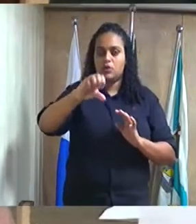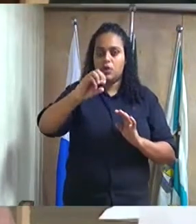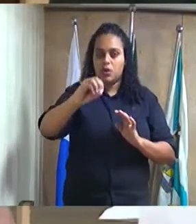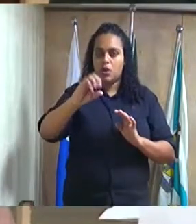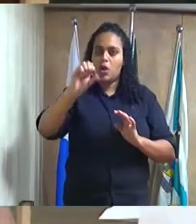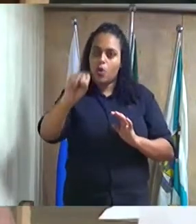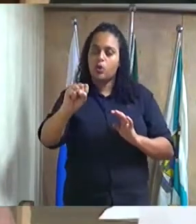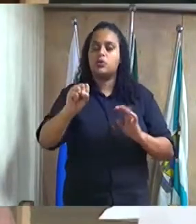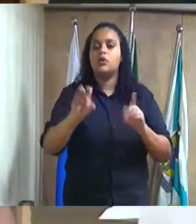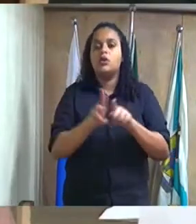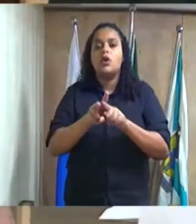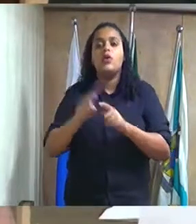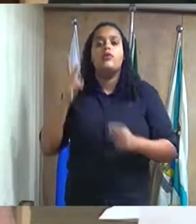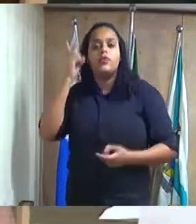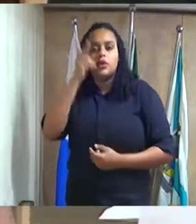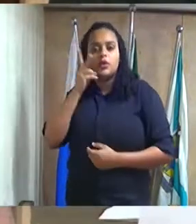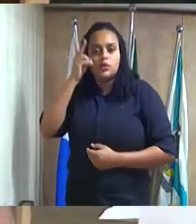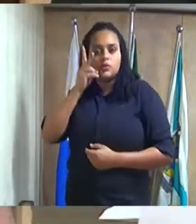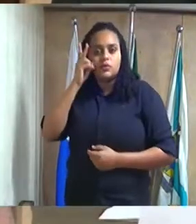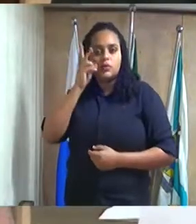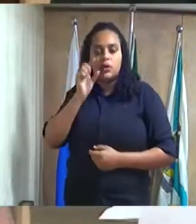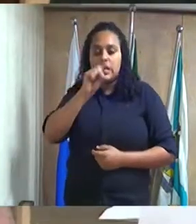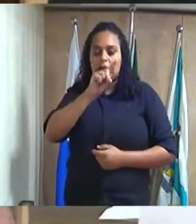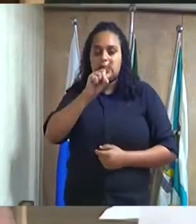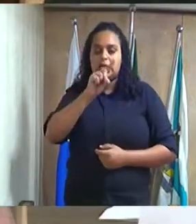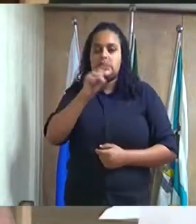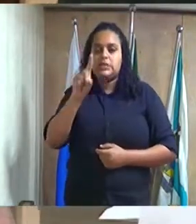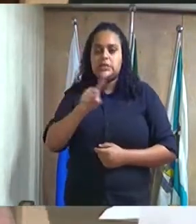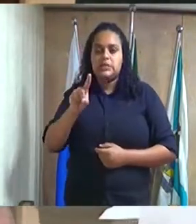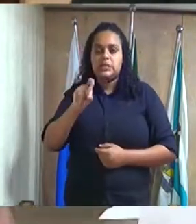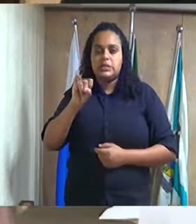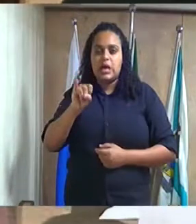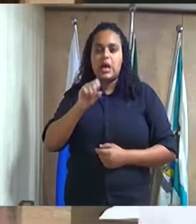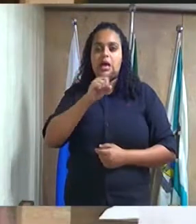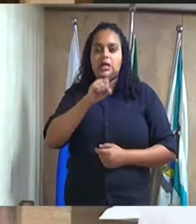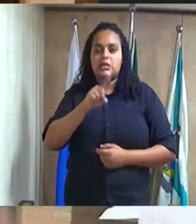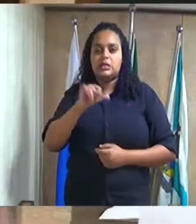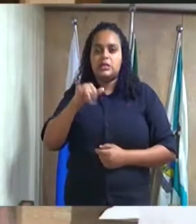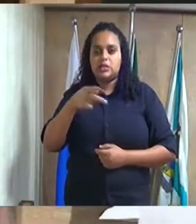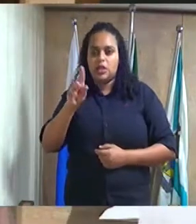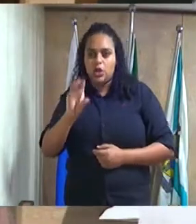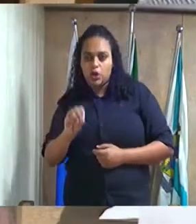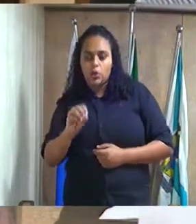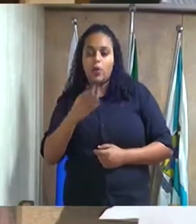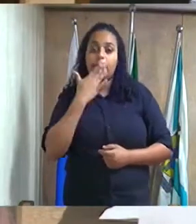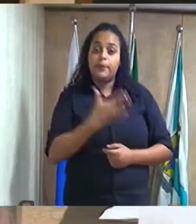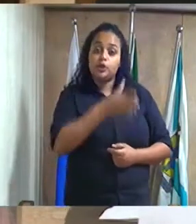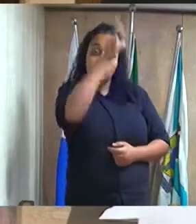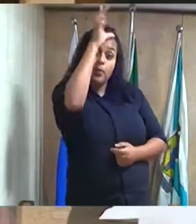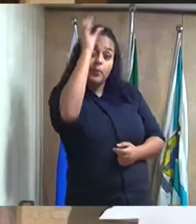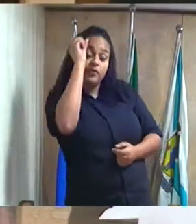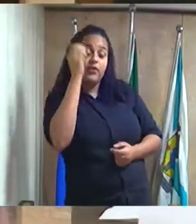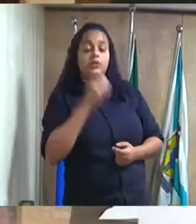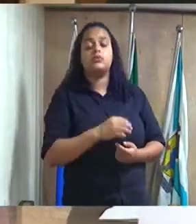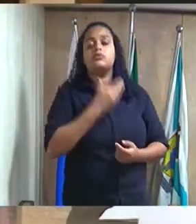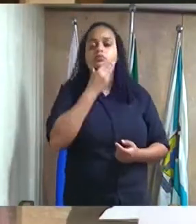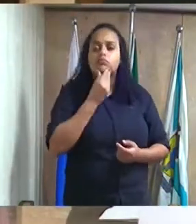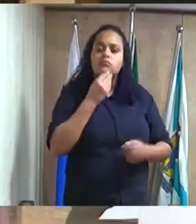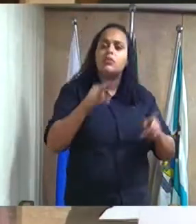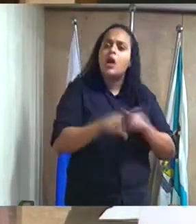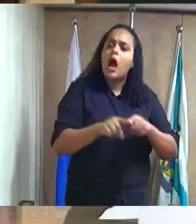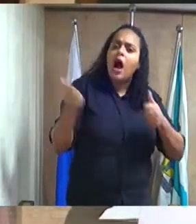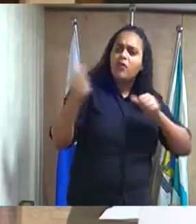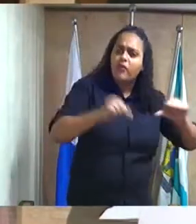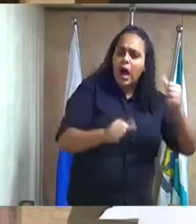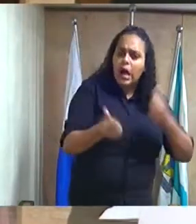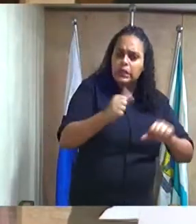excelentíssimo senhor vereador Zezinho do Mineirão solicitando ao excelentíssimo senhor prefeito avaliação no